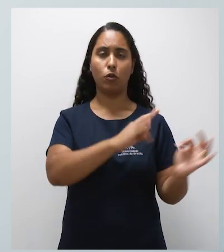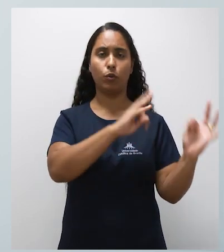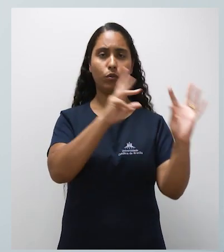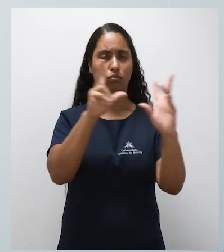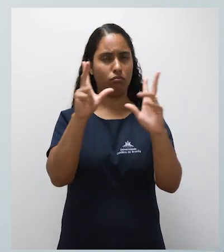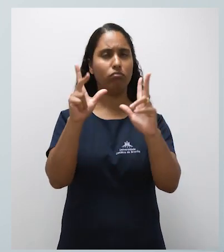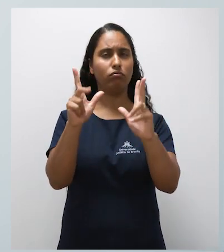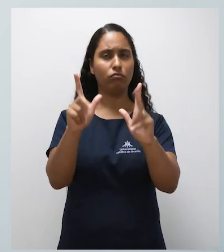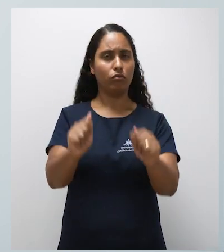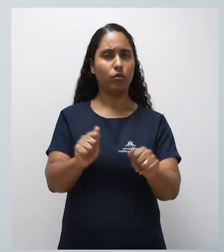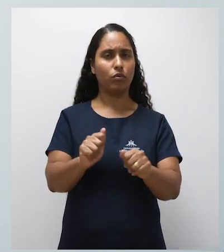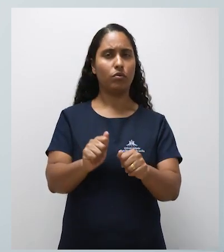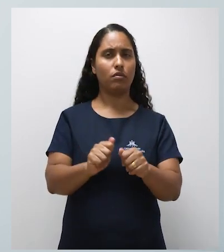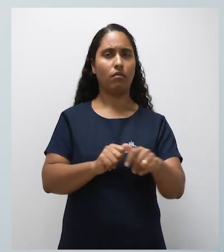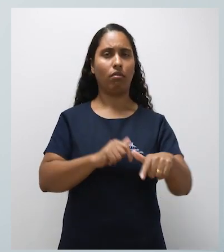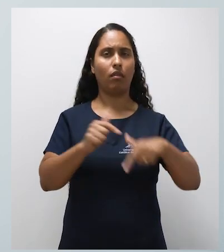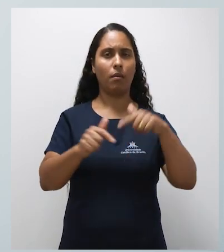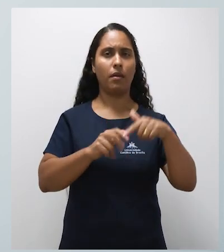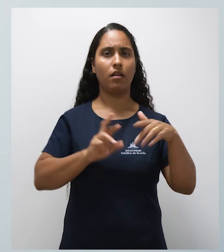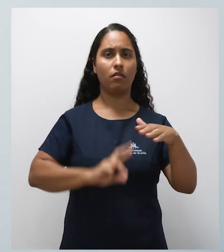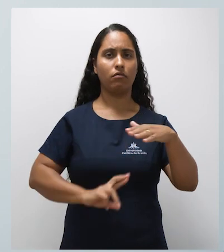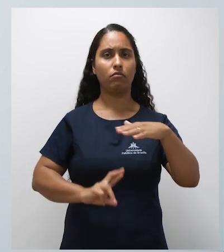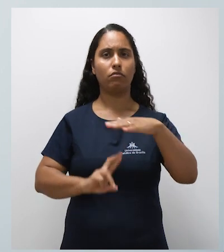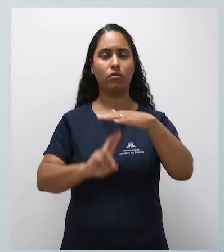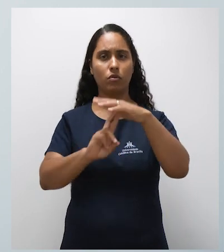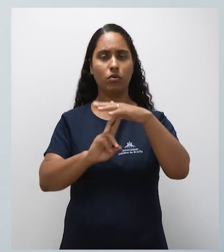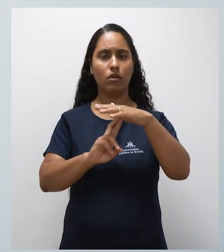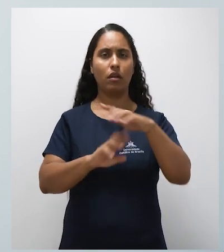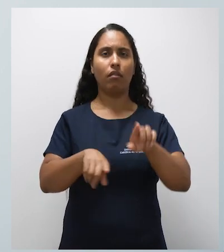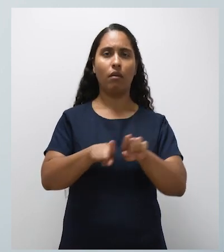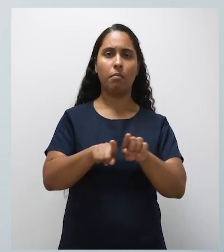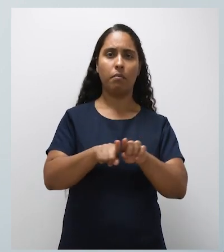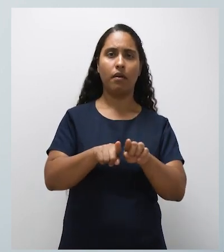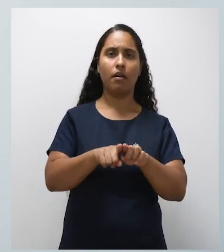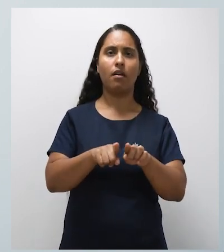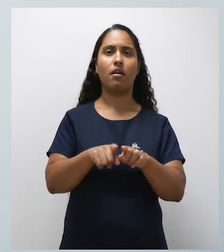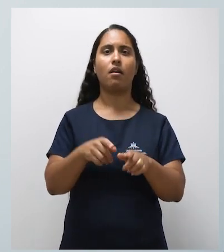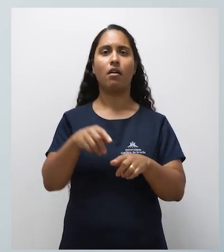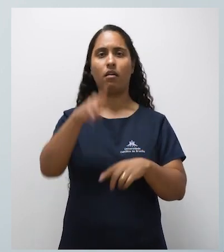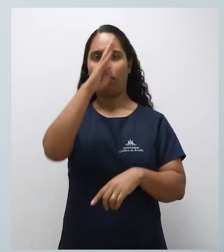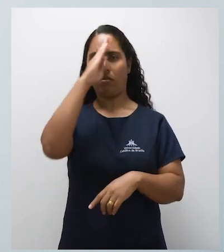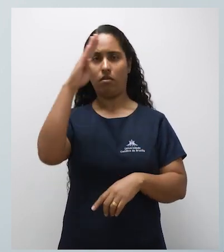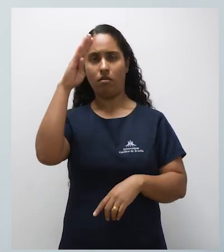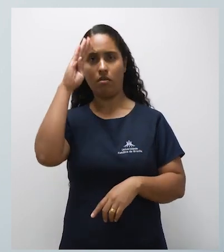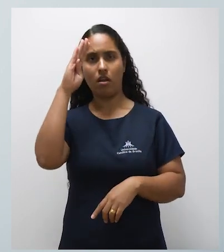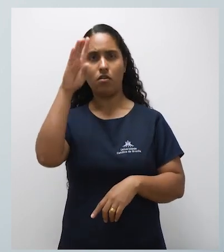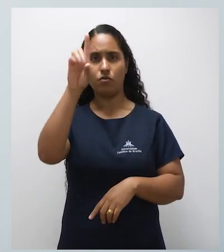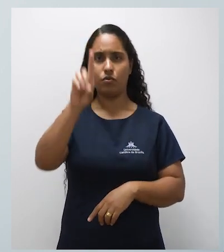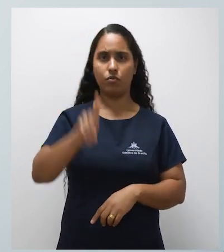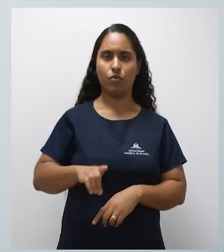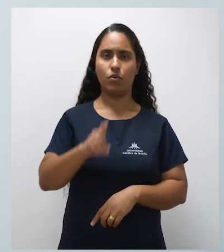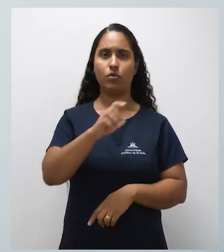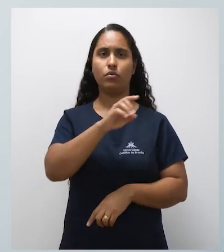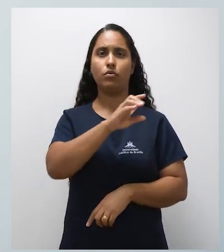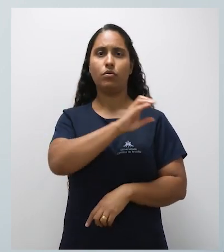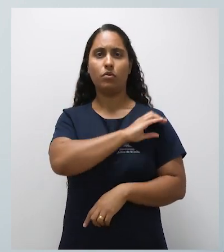Creio que todos nós, da reitoria, estudantes,